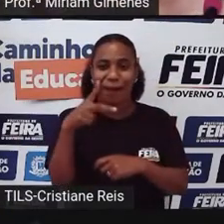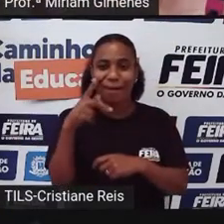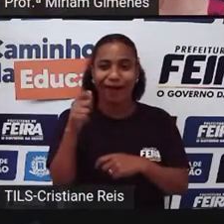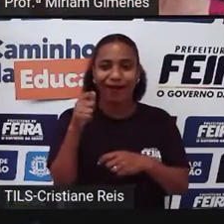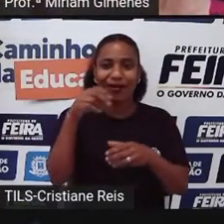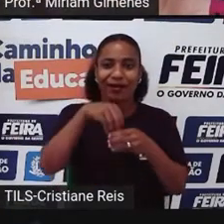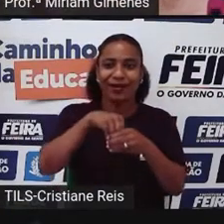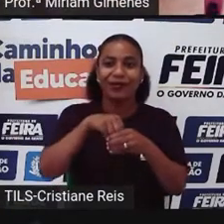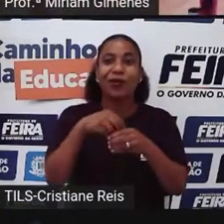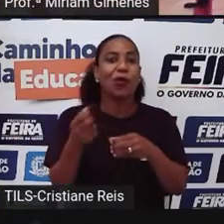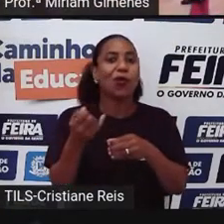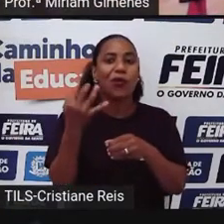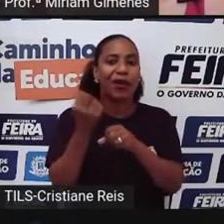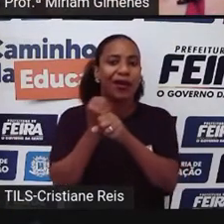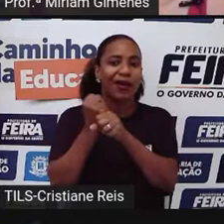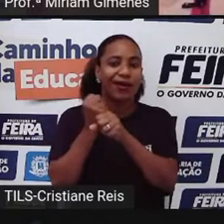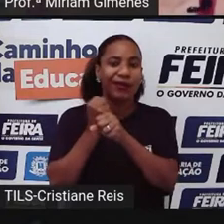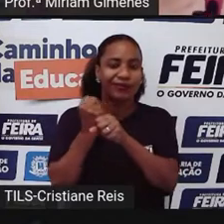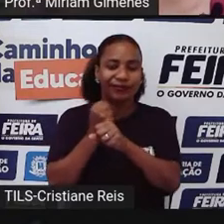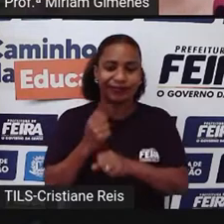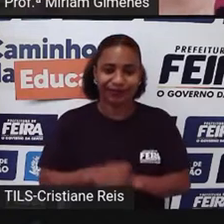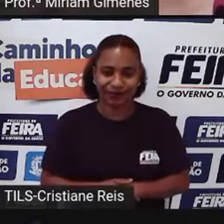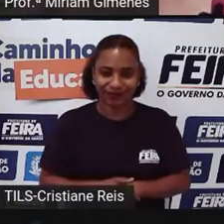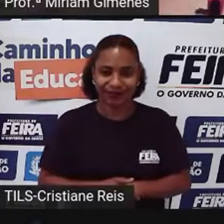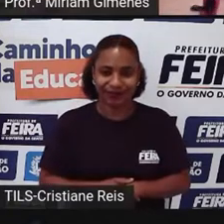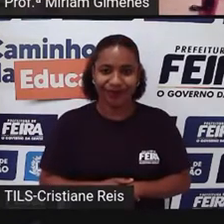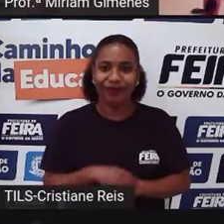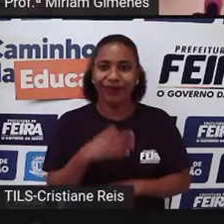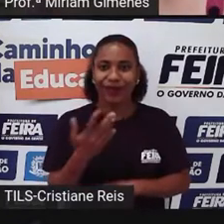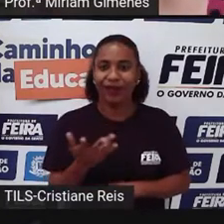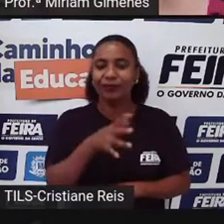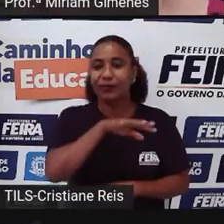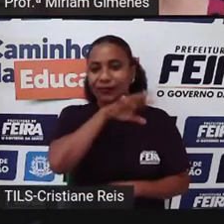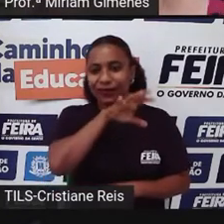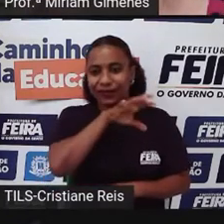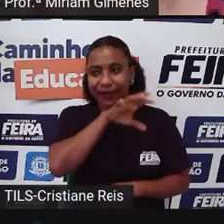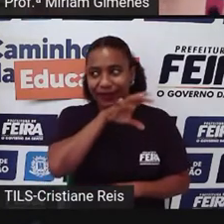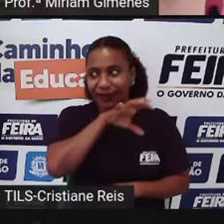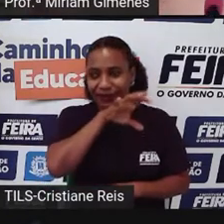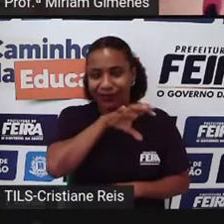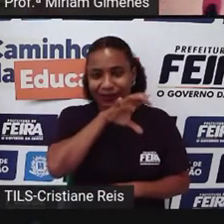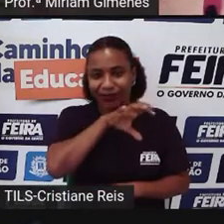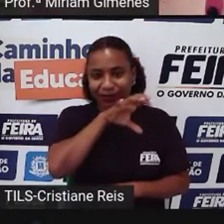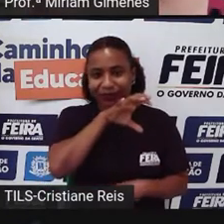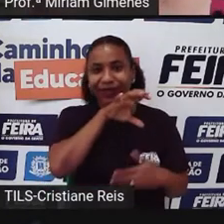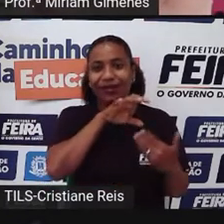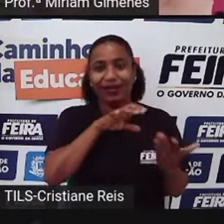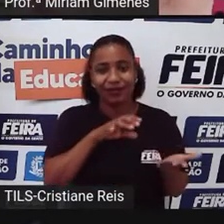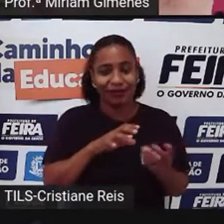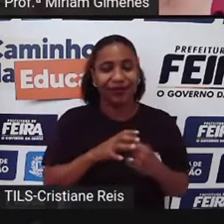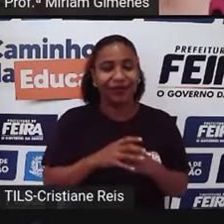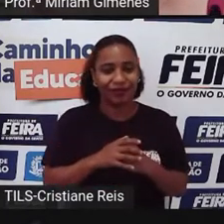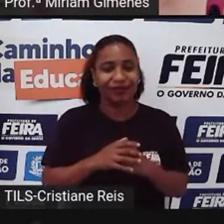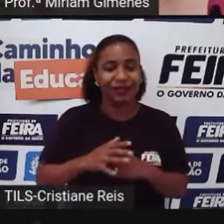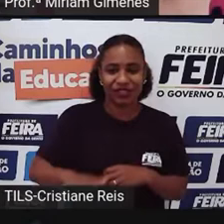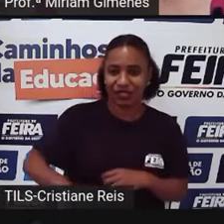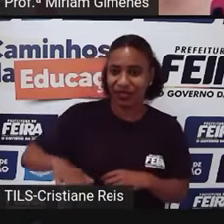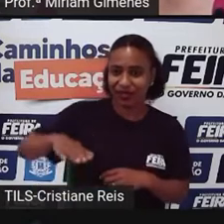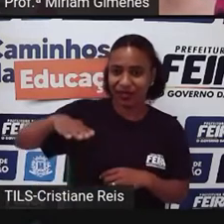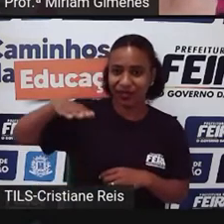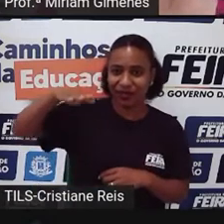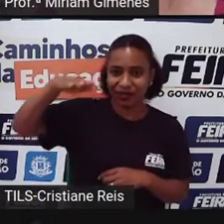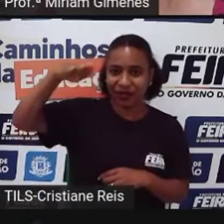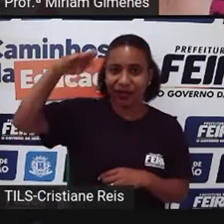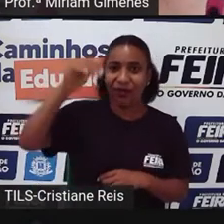Sim, na verdade Essa questão animal Essa minha sensibilidade Ela vem desde criança Meus